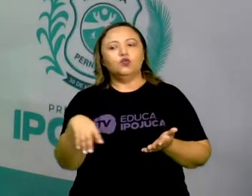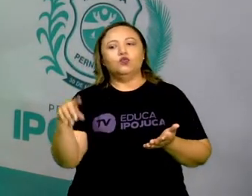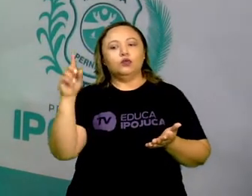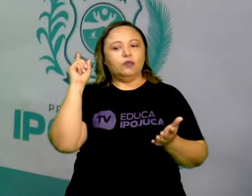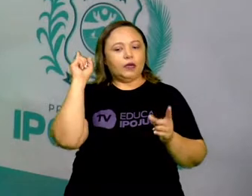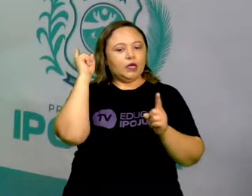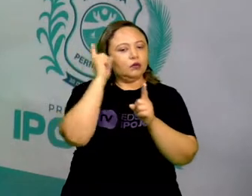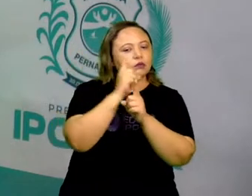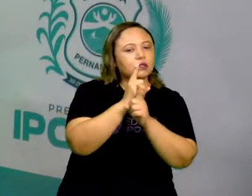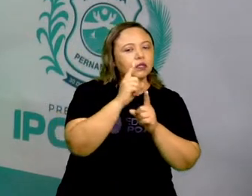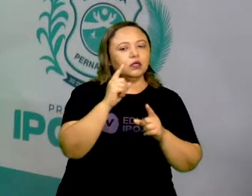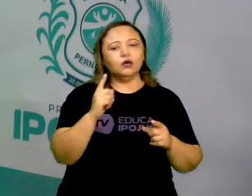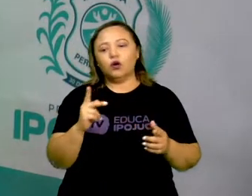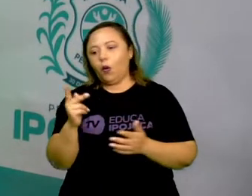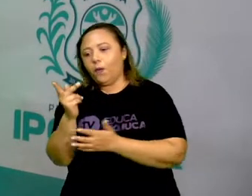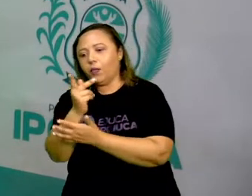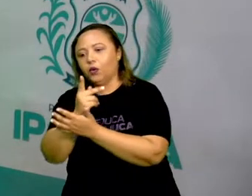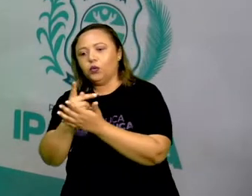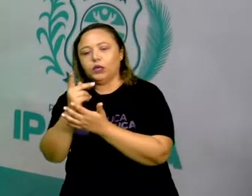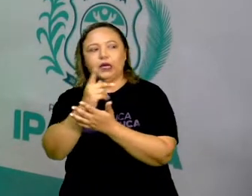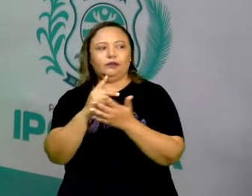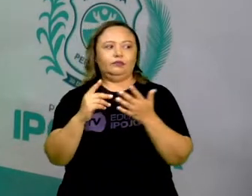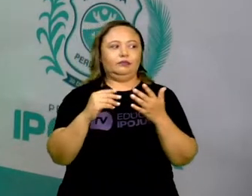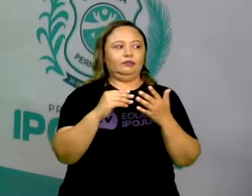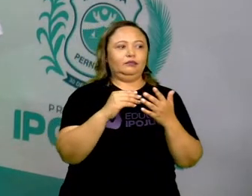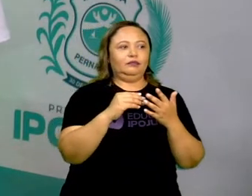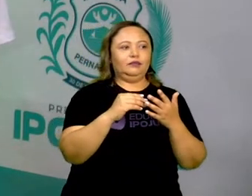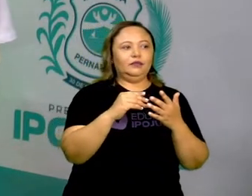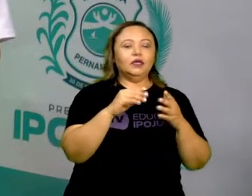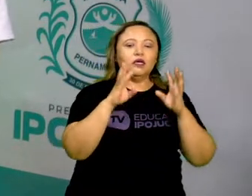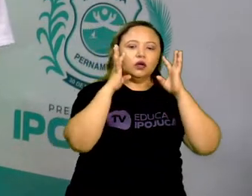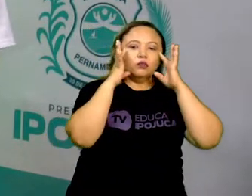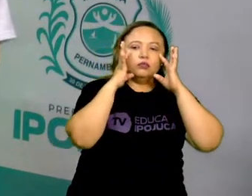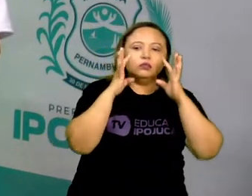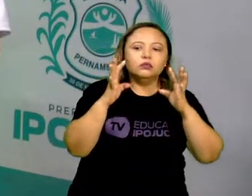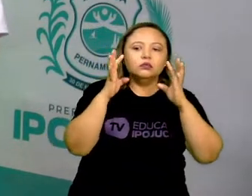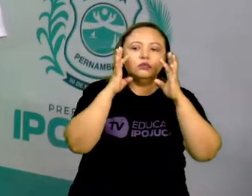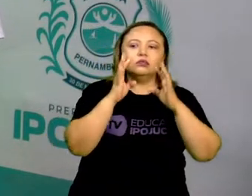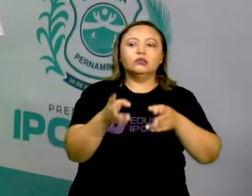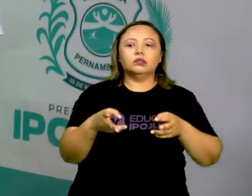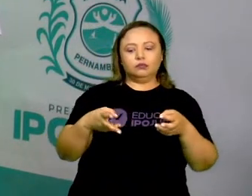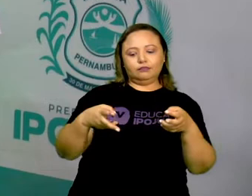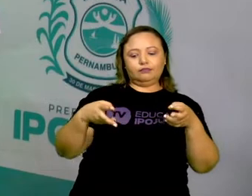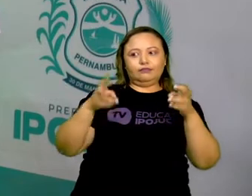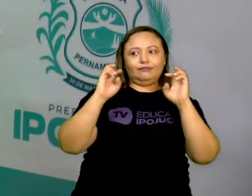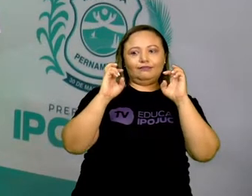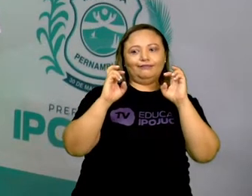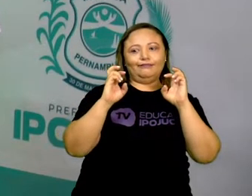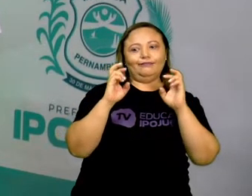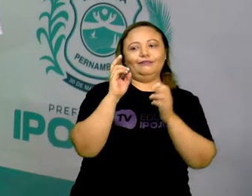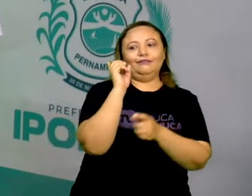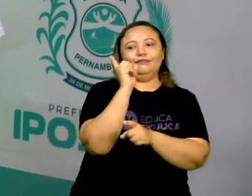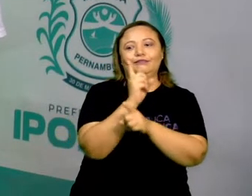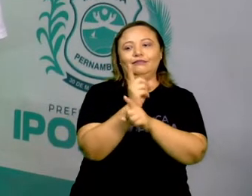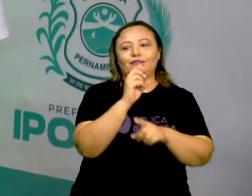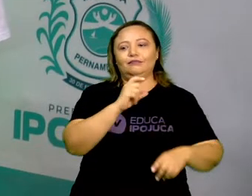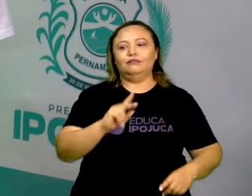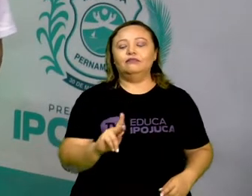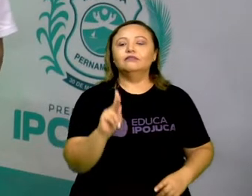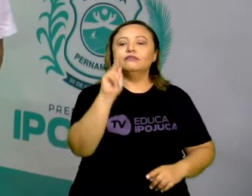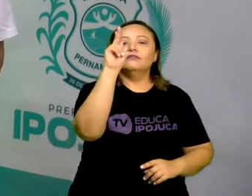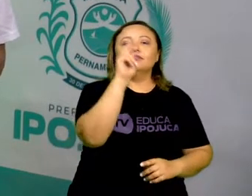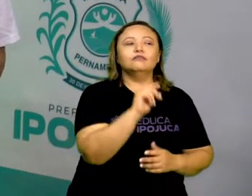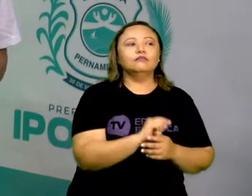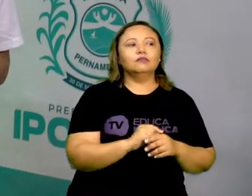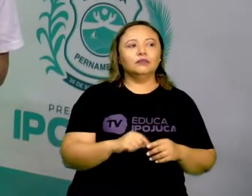parte de baixo, ou esquerda ou direita, observar com carinho e cuidado para poder encontrar a letra